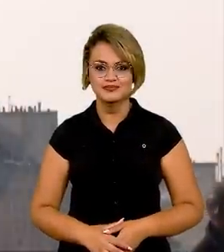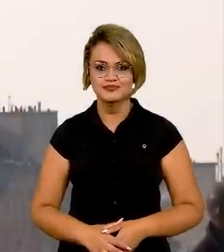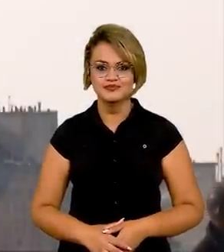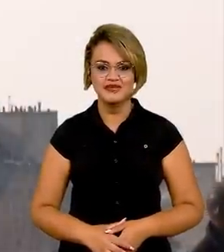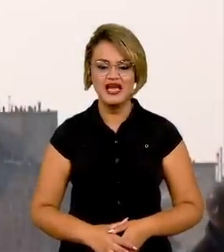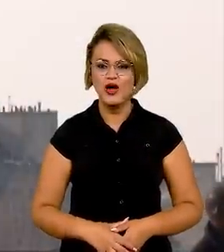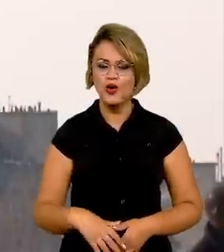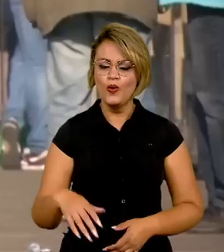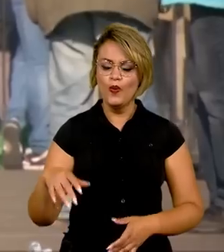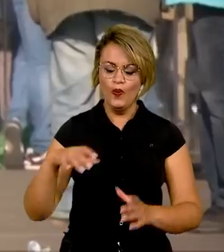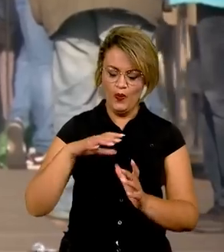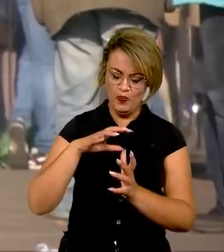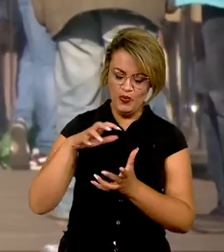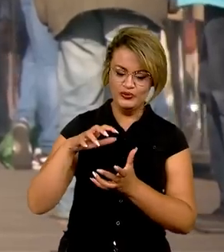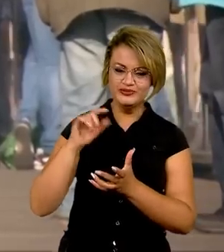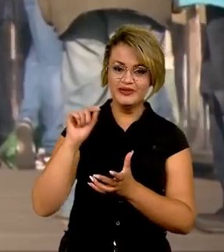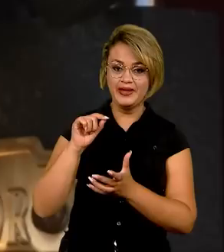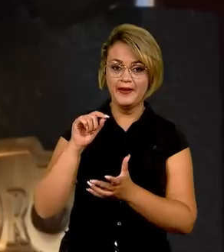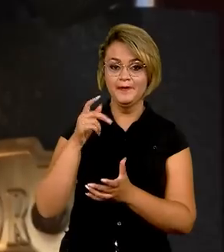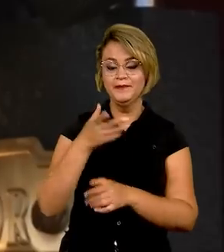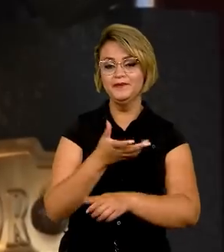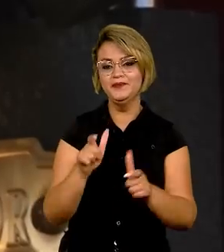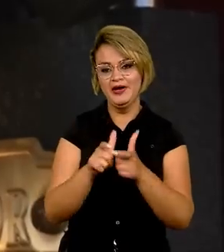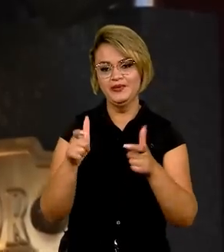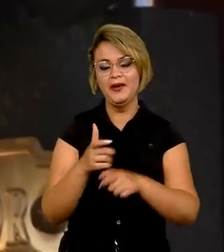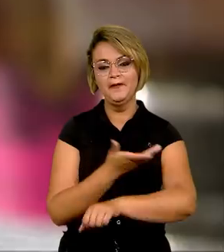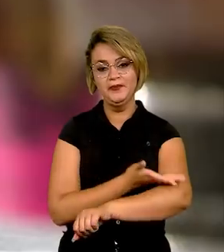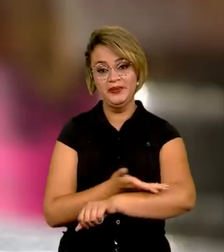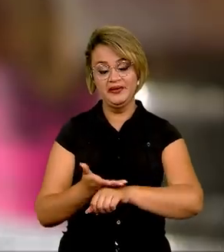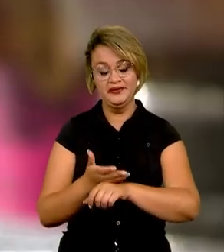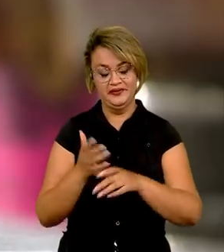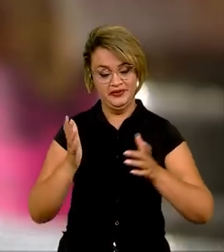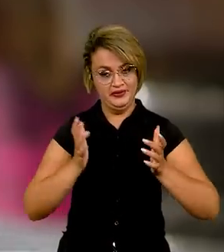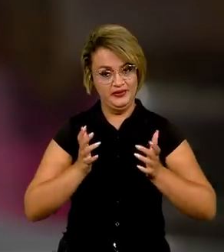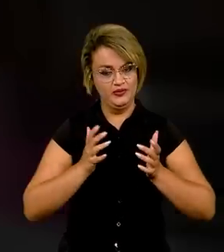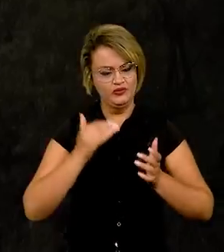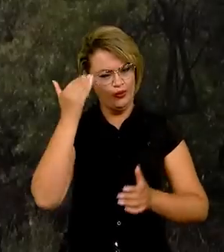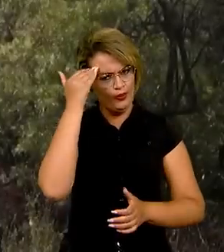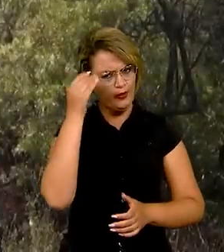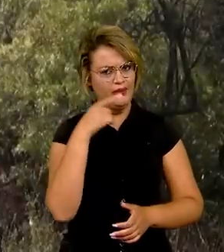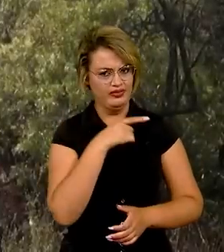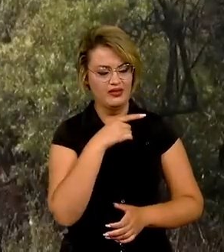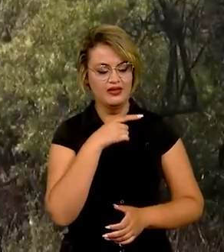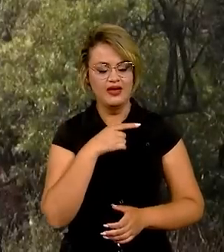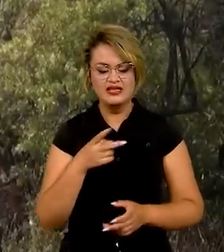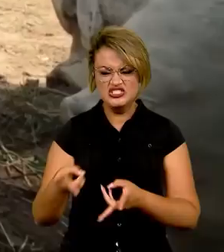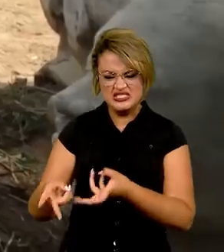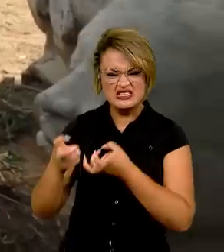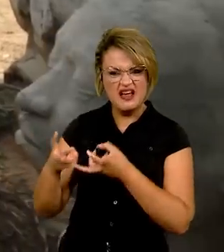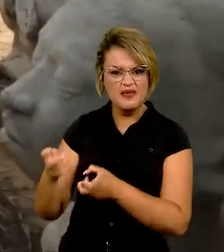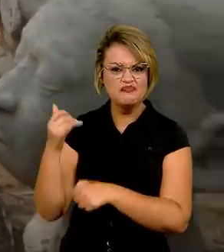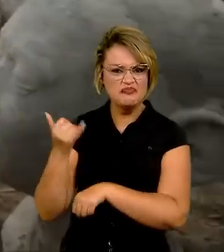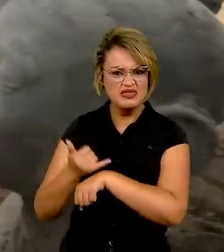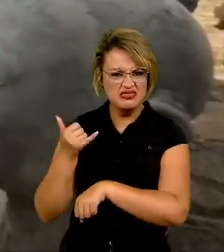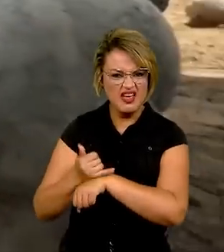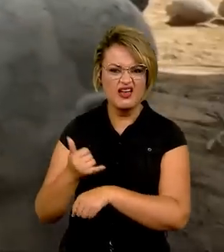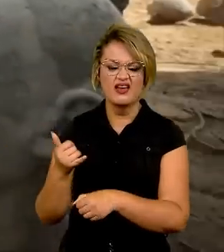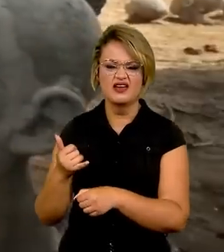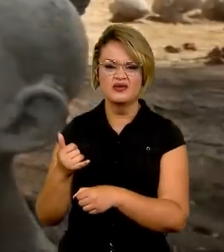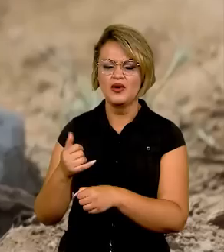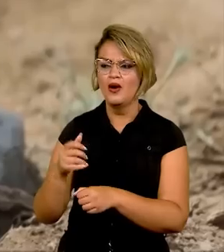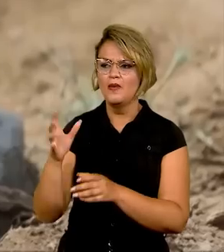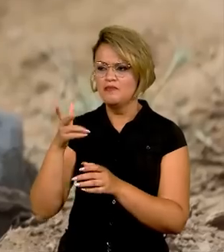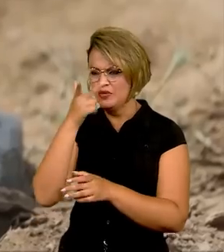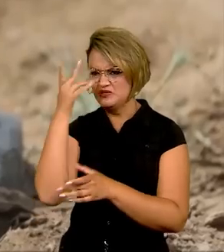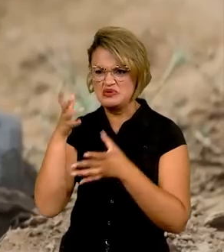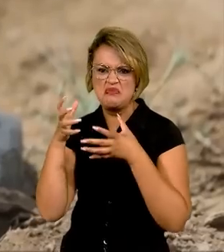Embora o mundo branco, rico, tenha uma parte substancial de responsabilidade, da extração de minérios, dos séculos de tráfico de